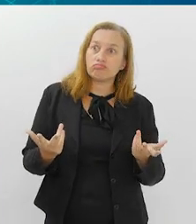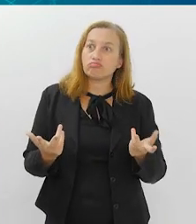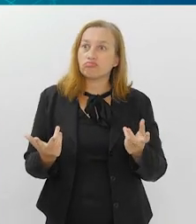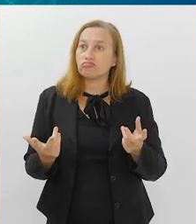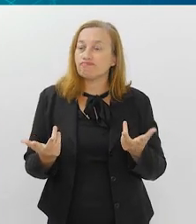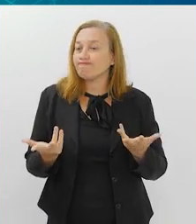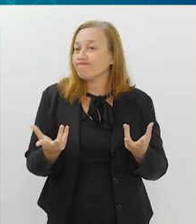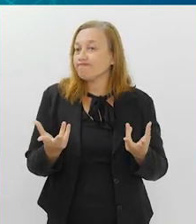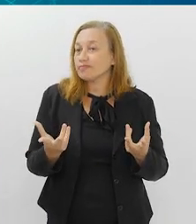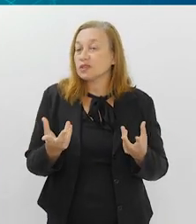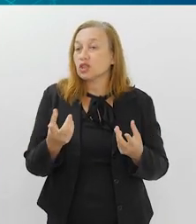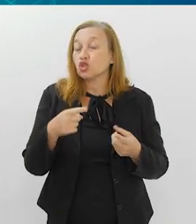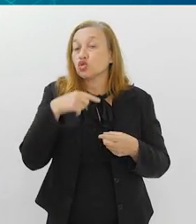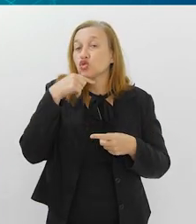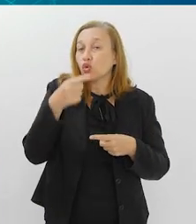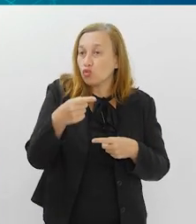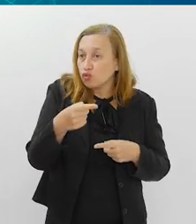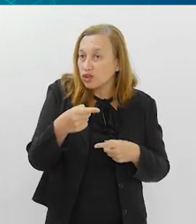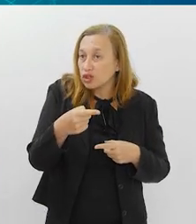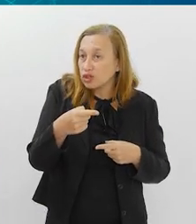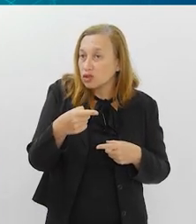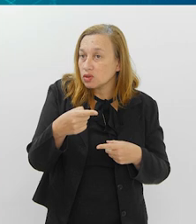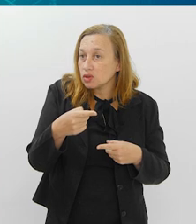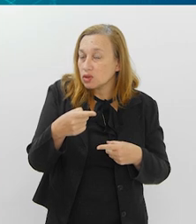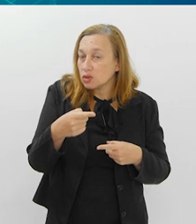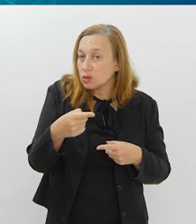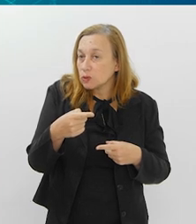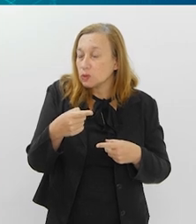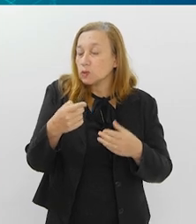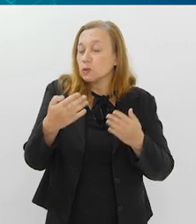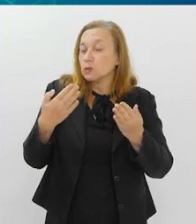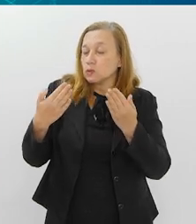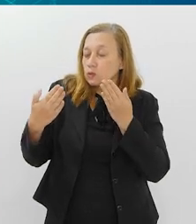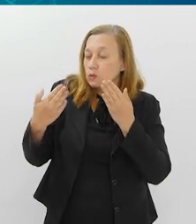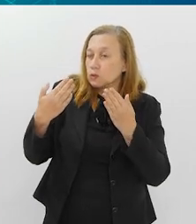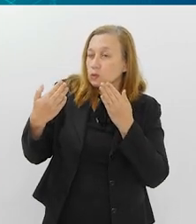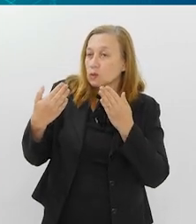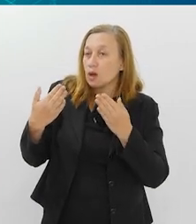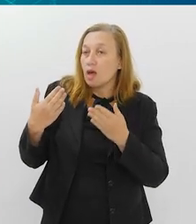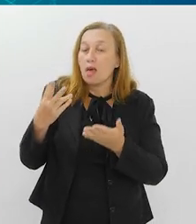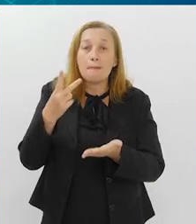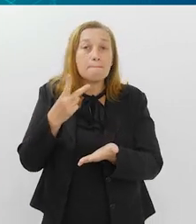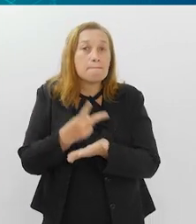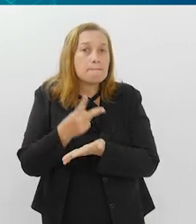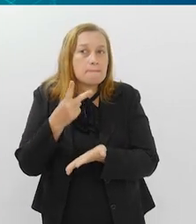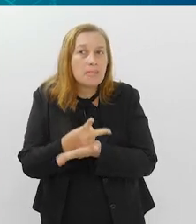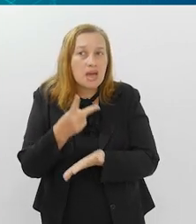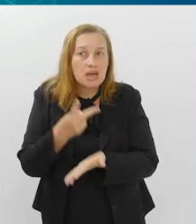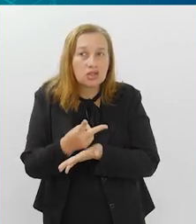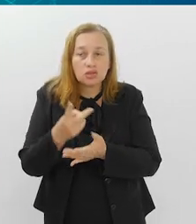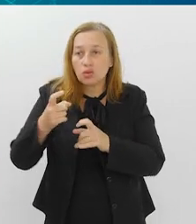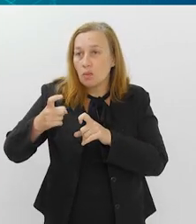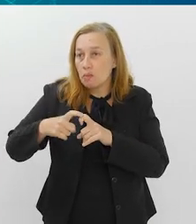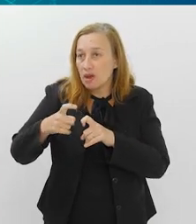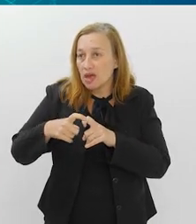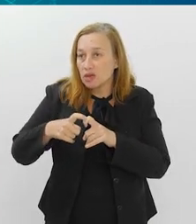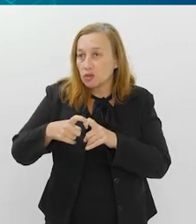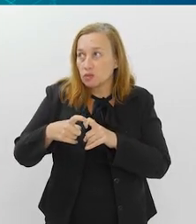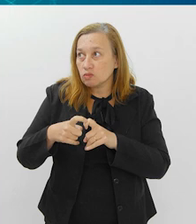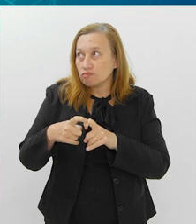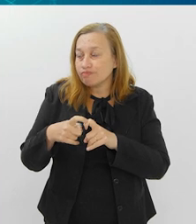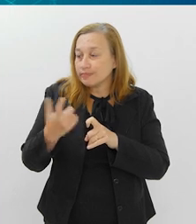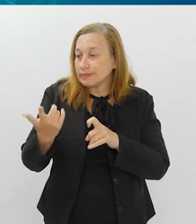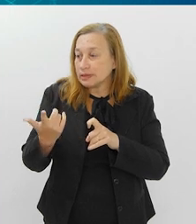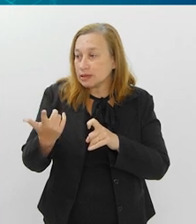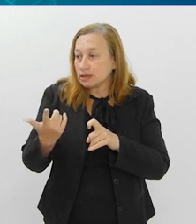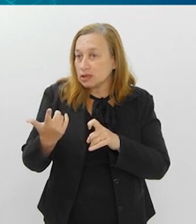dúvida, né? De suspeita, mesmo que o médico não tenha